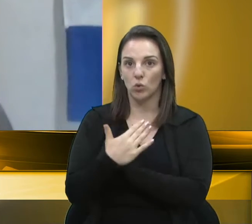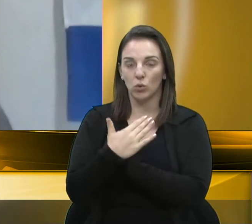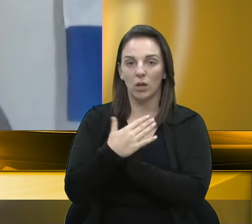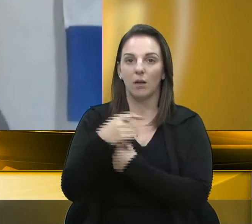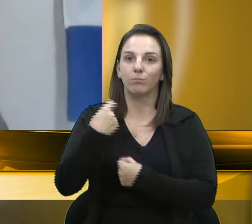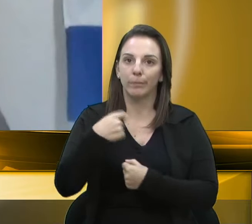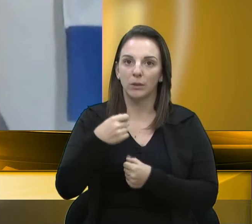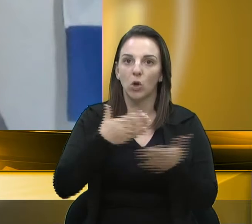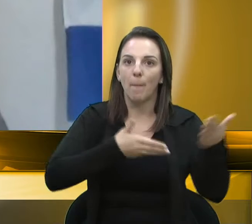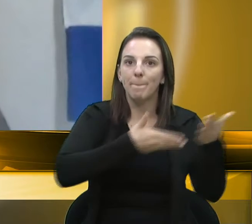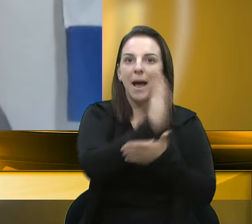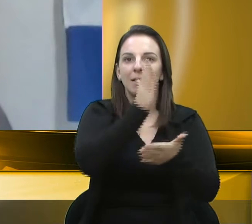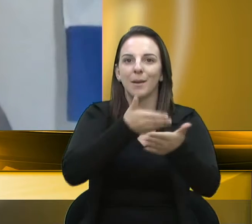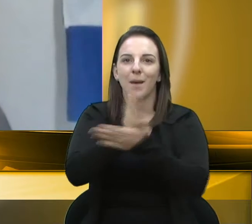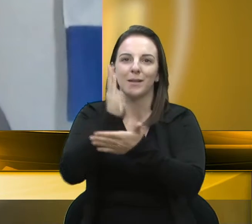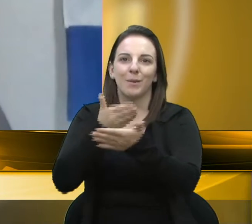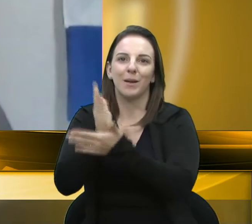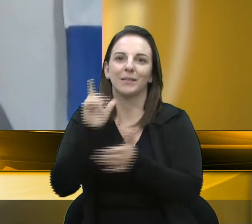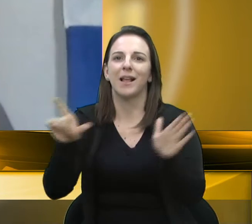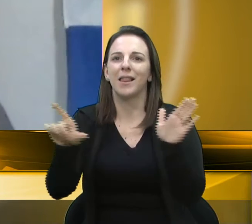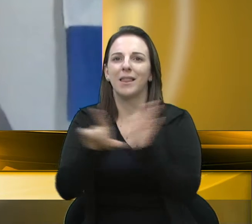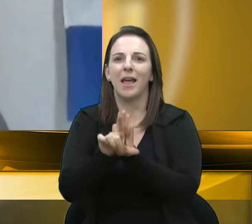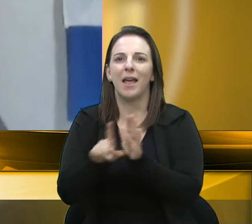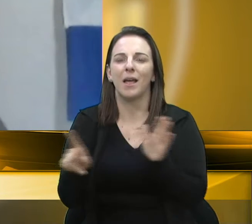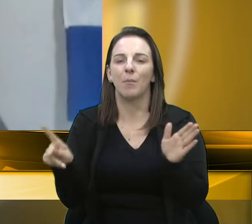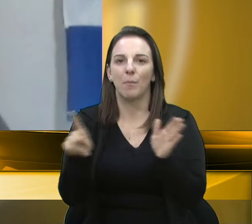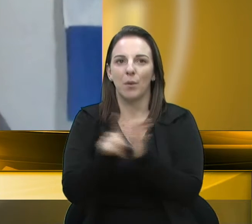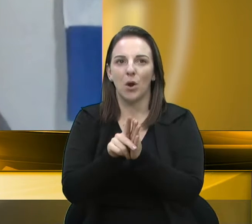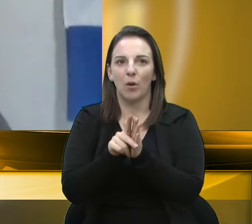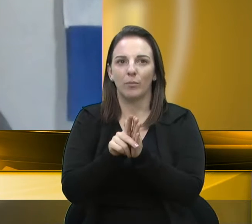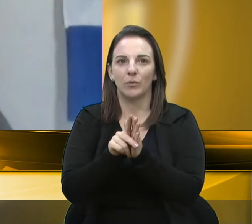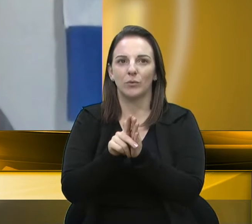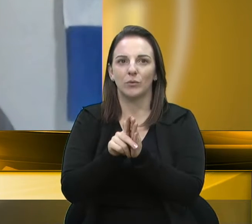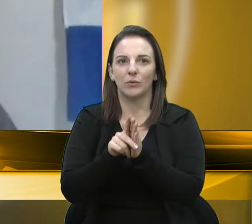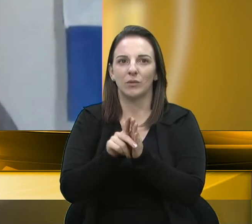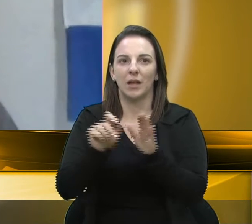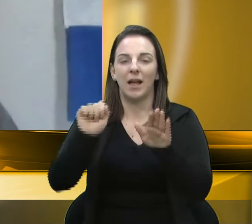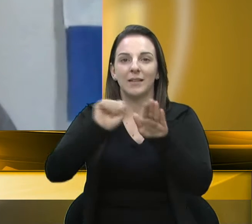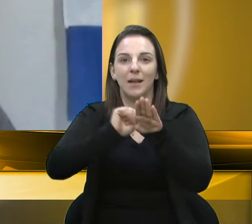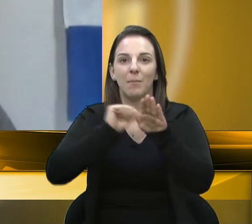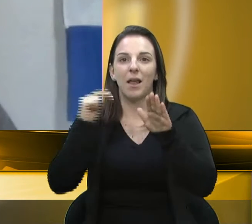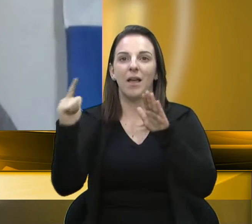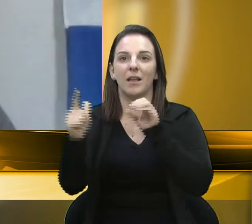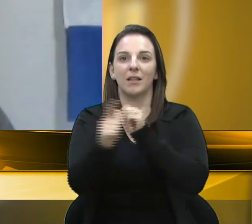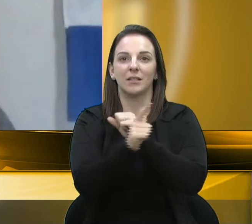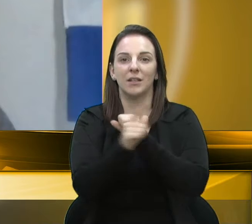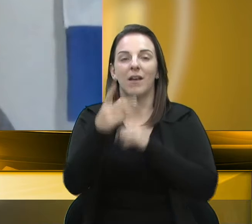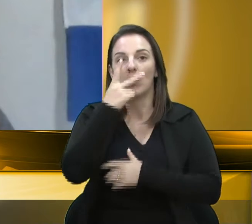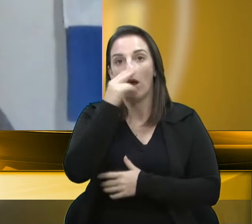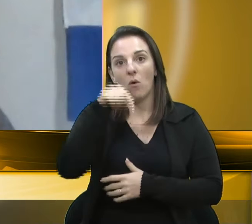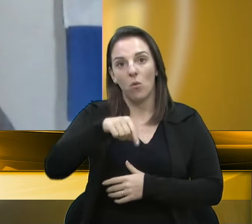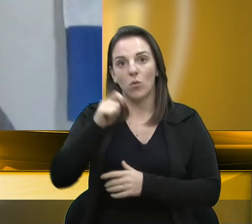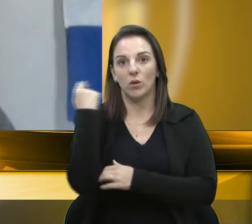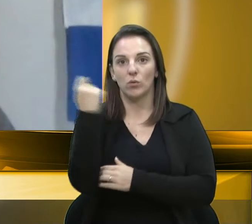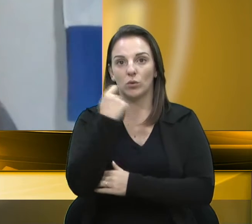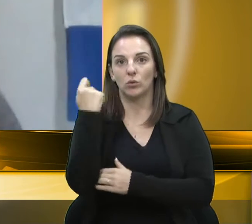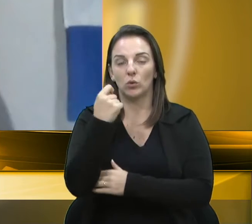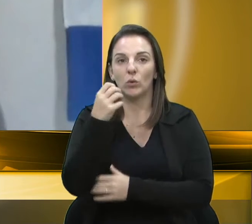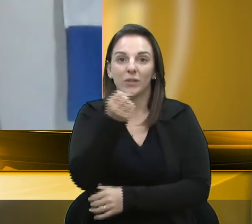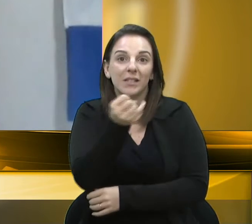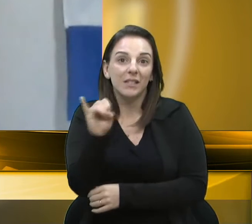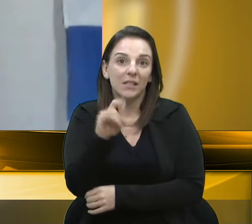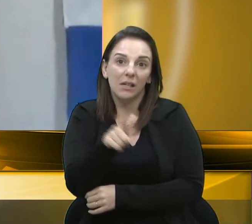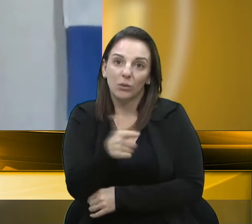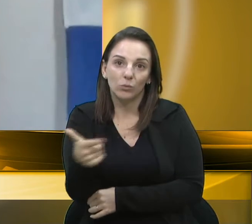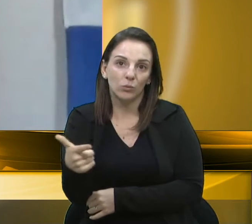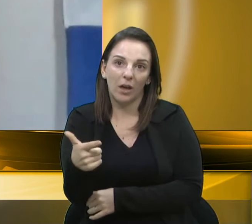aprovar legislações em assembleias. É o caso do Rio Grande do Sul. Então, se não tem entrega, é porque não foram